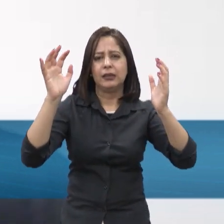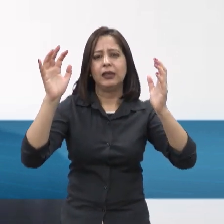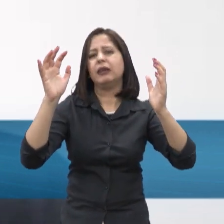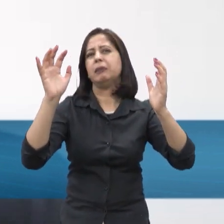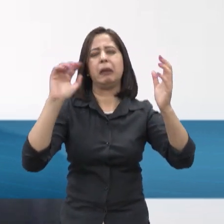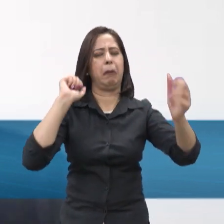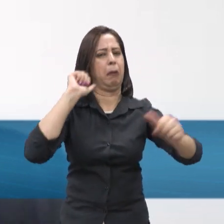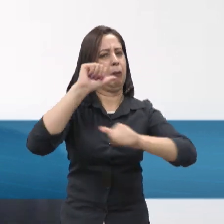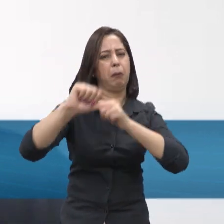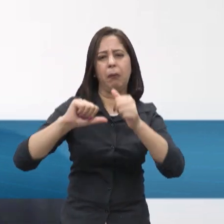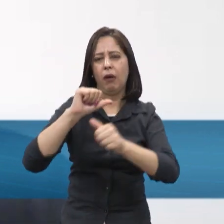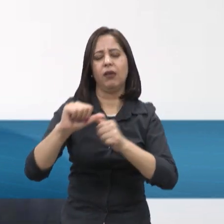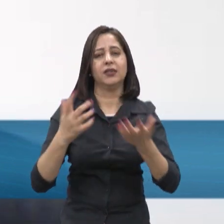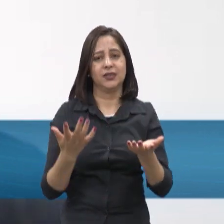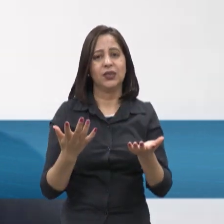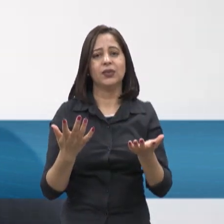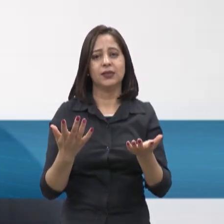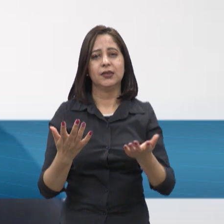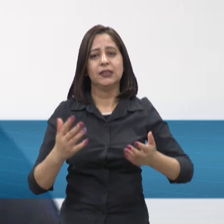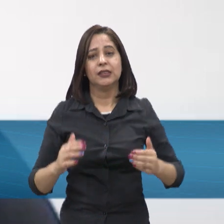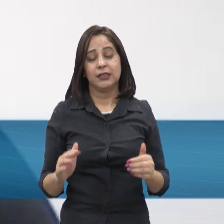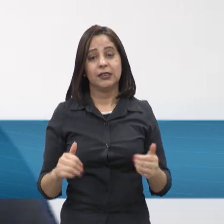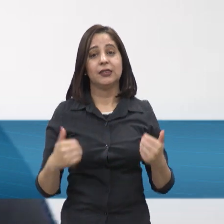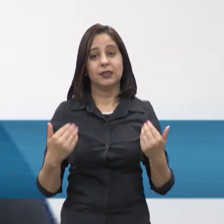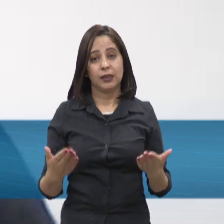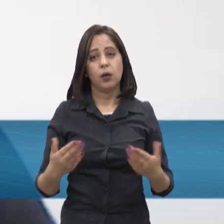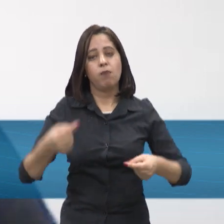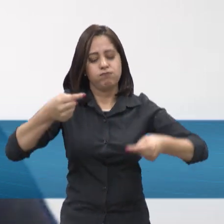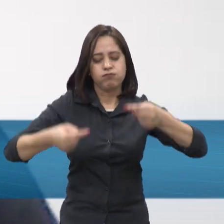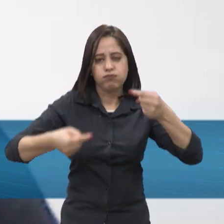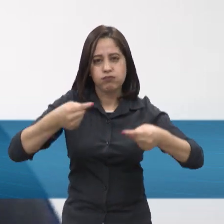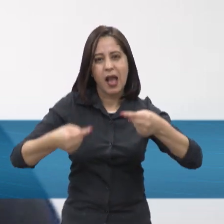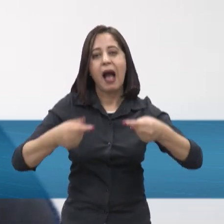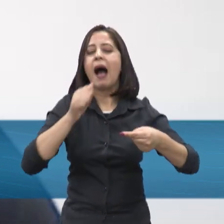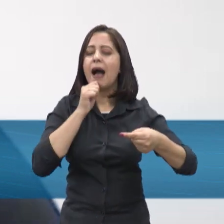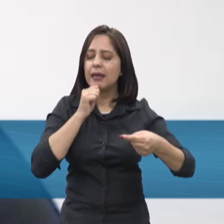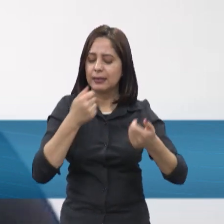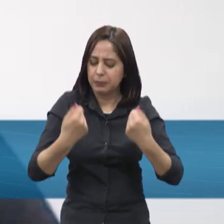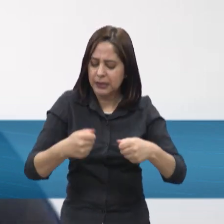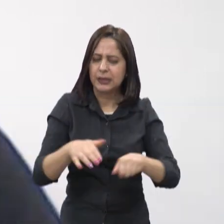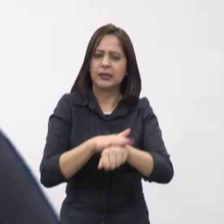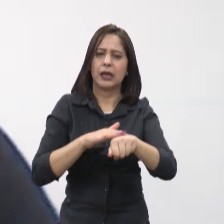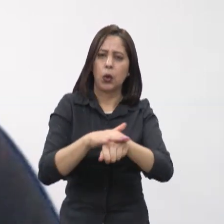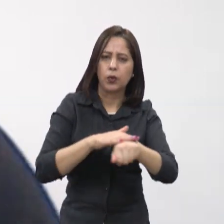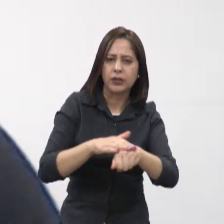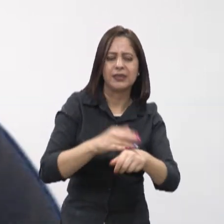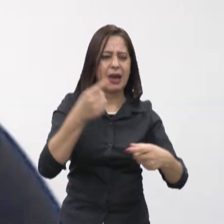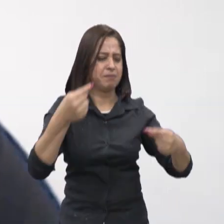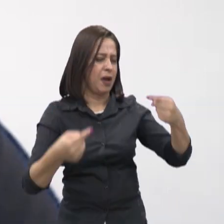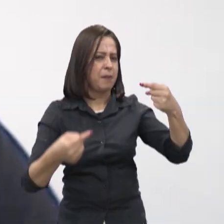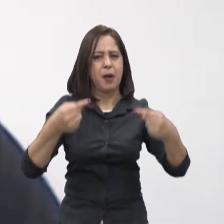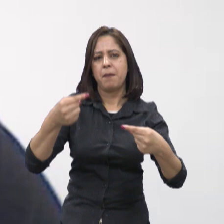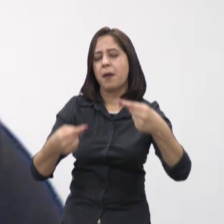climáticas, enfim. Então é uma discussão que tem que ser colocada, eu entendo a polêmica também por parte da